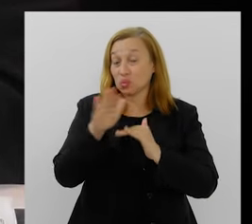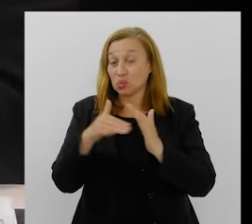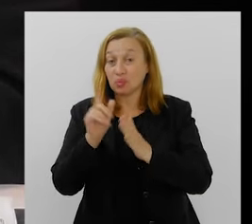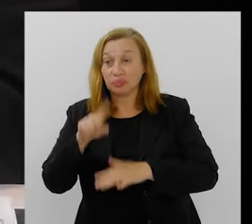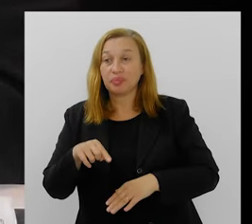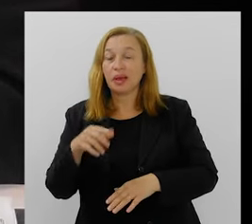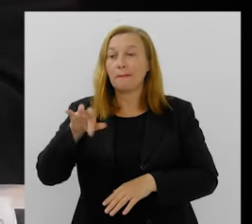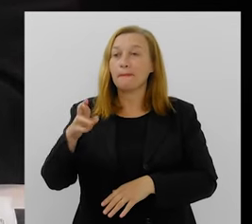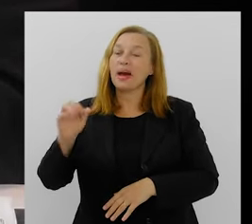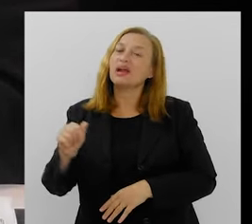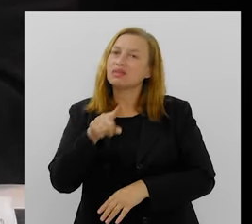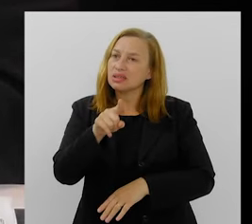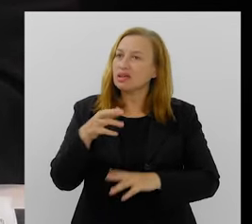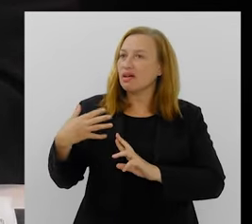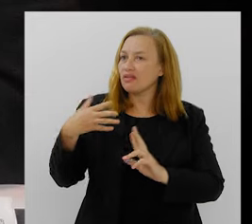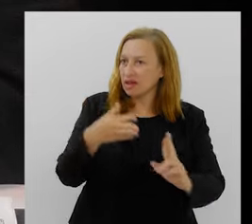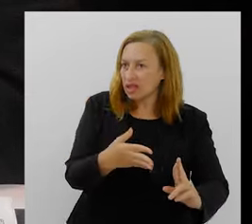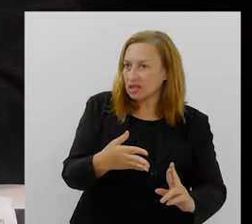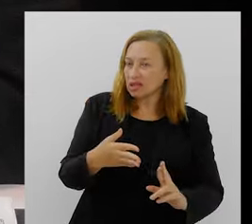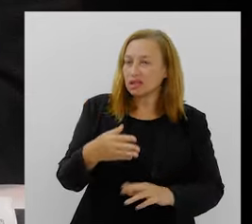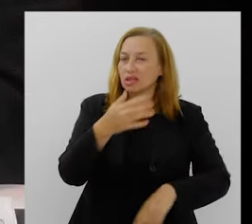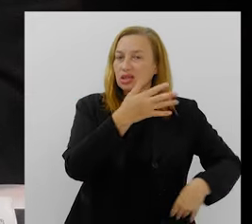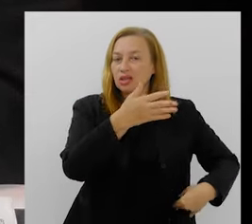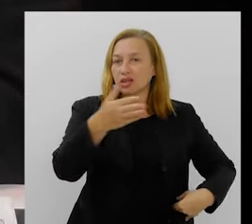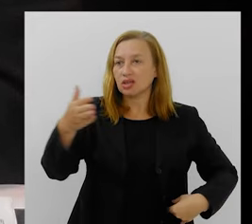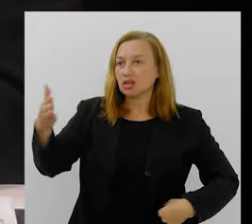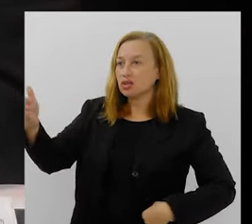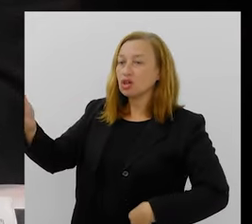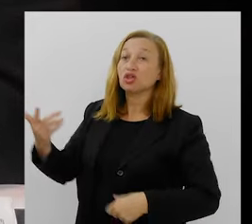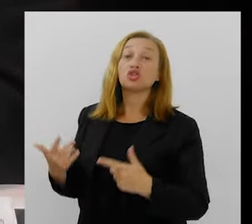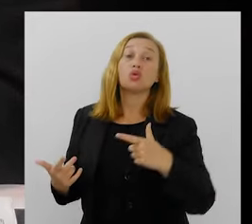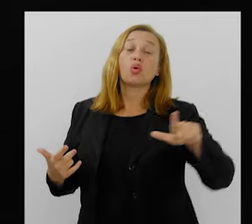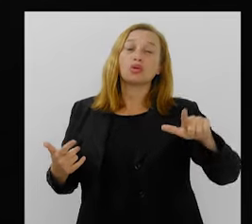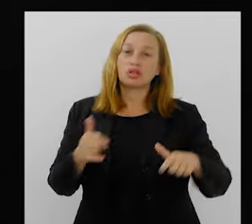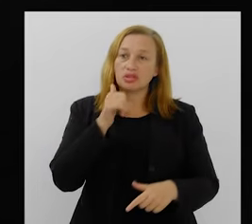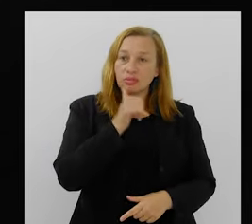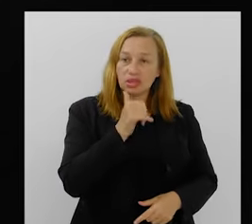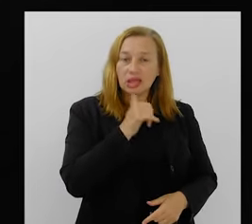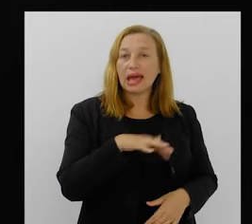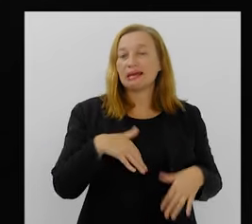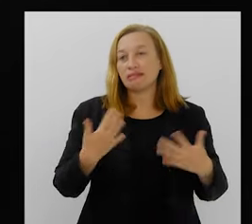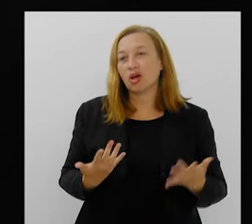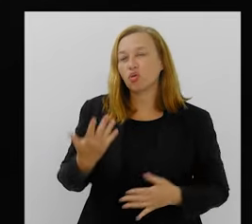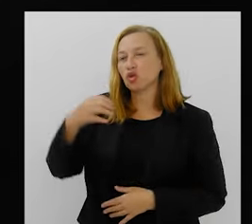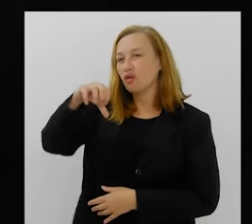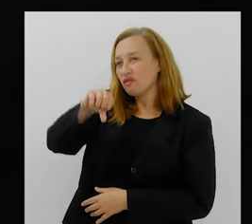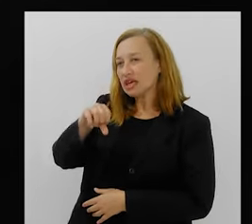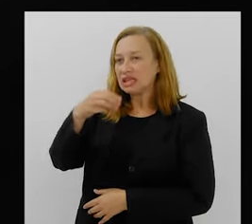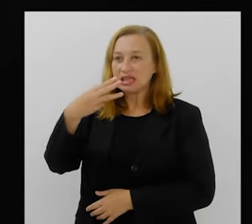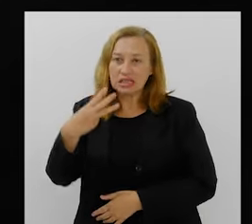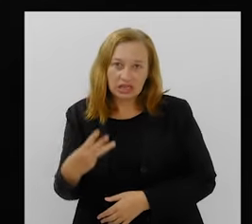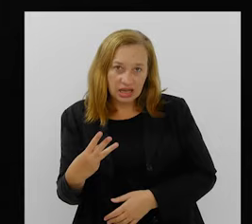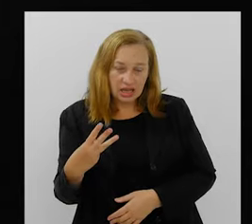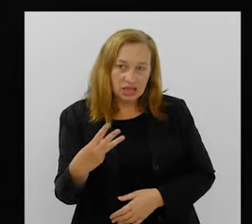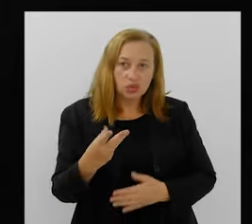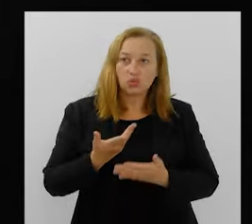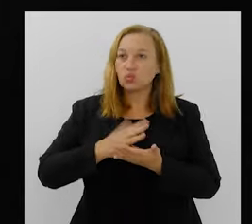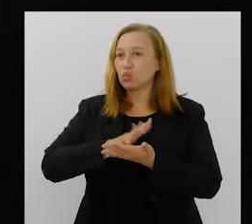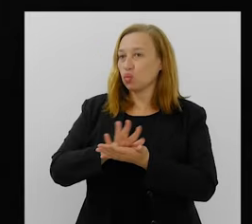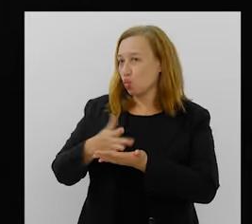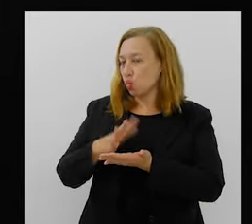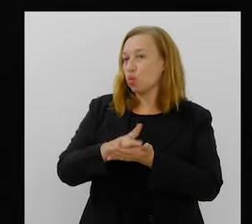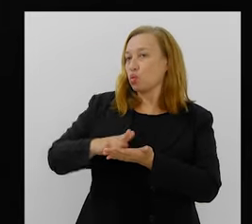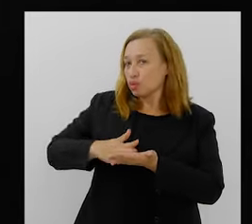né? Ô, Mara, você teve referências de outras porta-bandeiras? Então, em 93, né? Saúdeiro campeão do